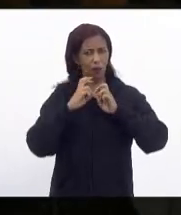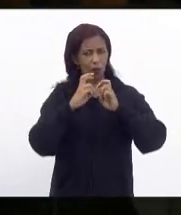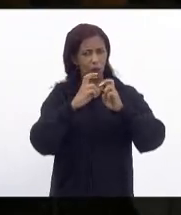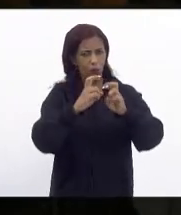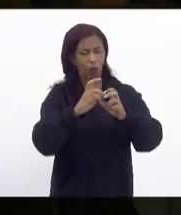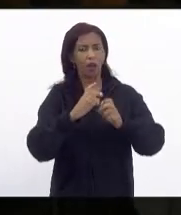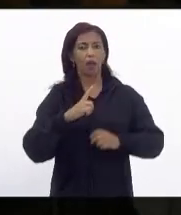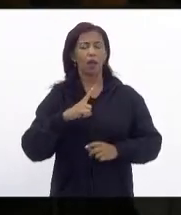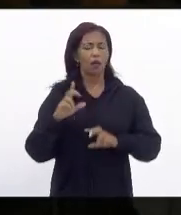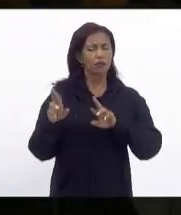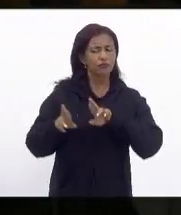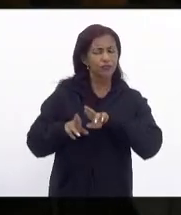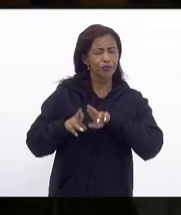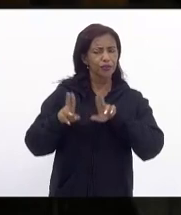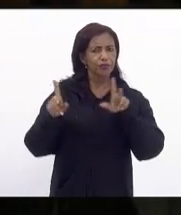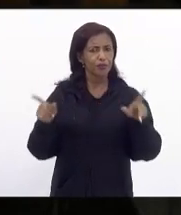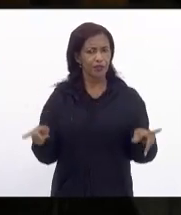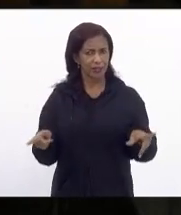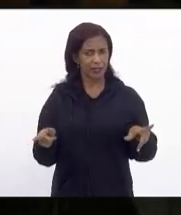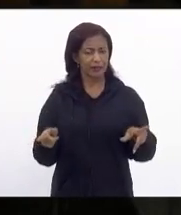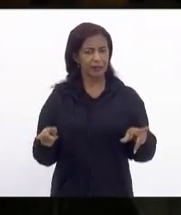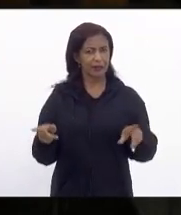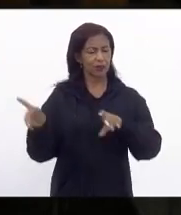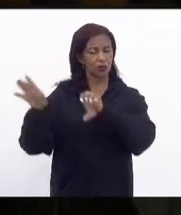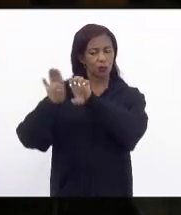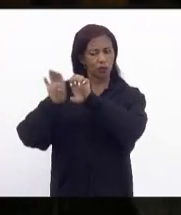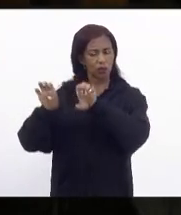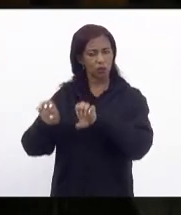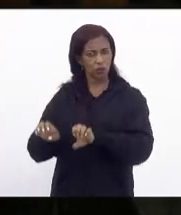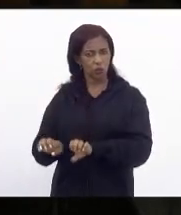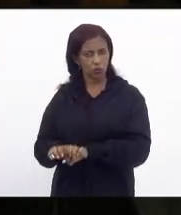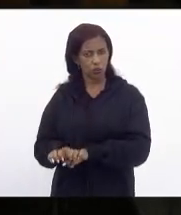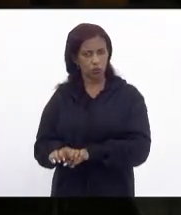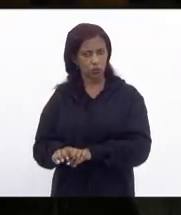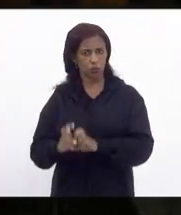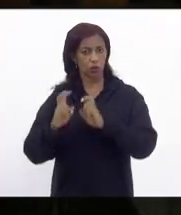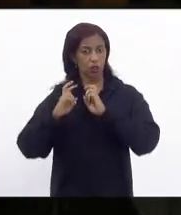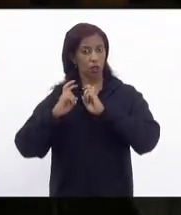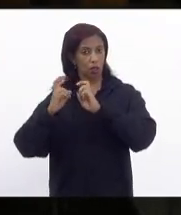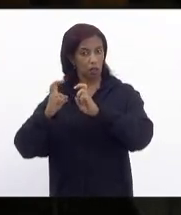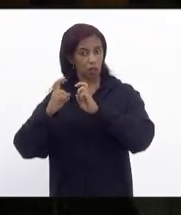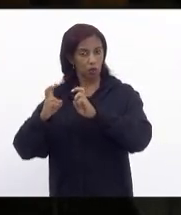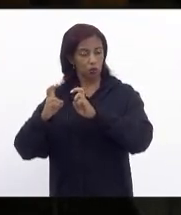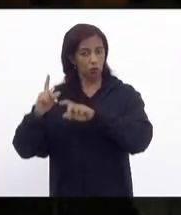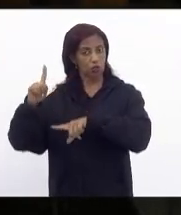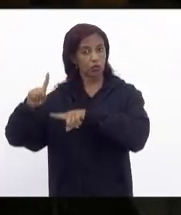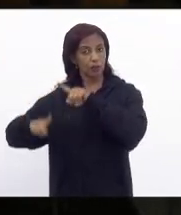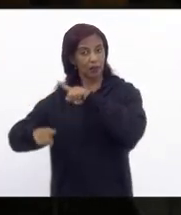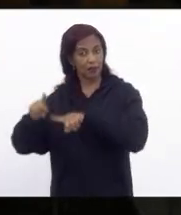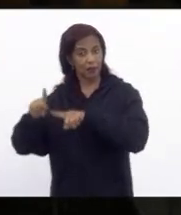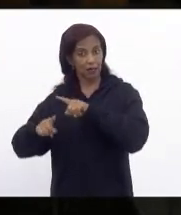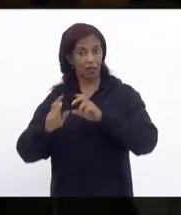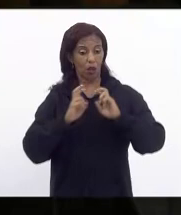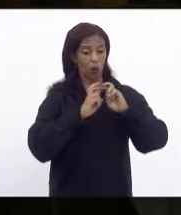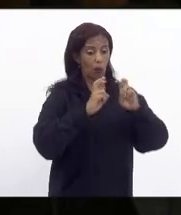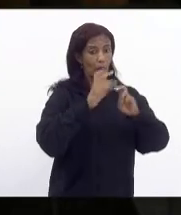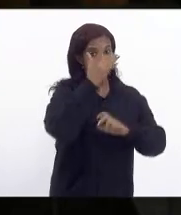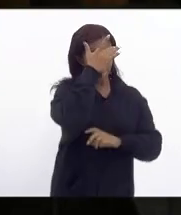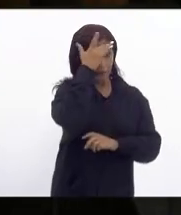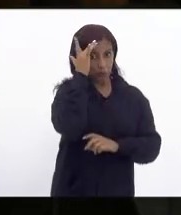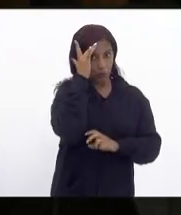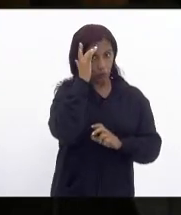há uma grande diferença na infraestrutura ferroviária do transporte de cargas e do transporte de passageiros